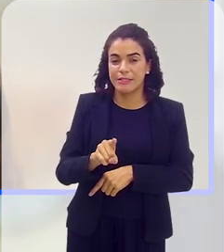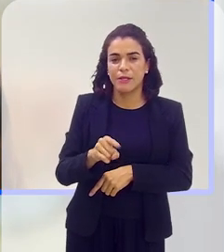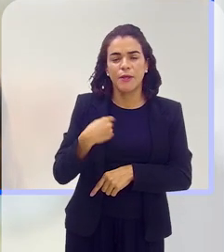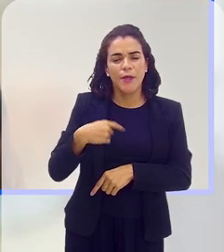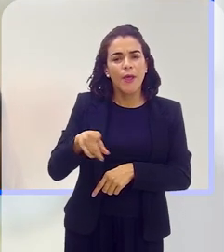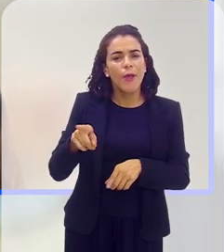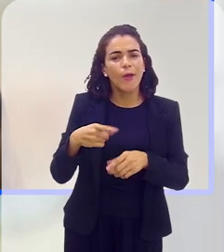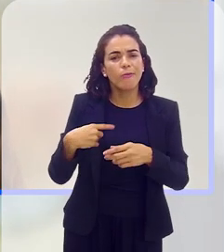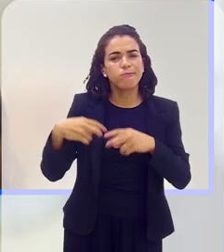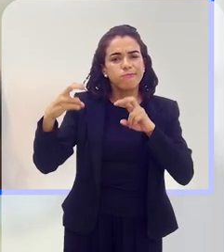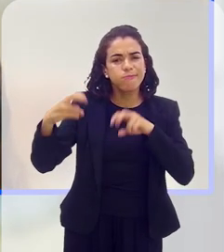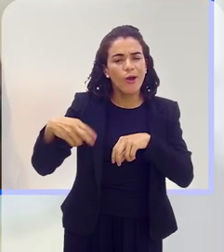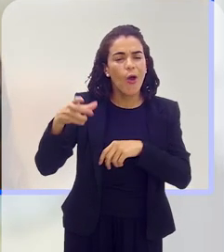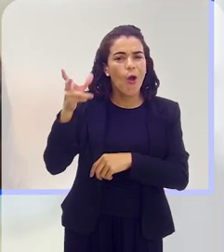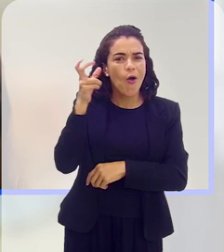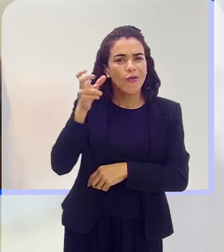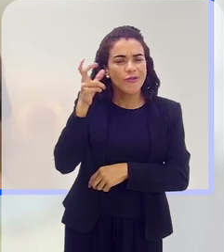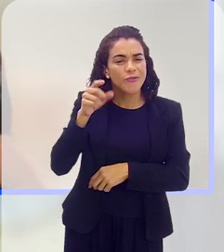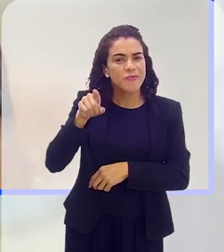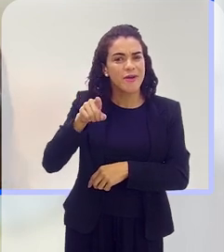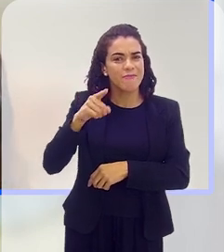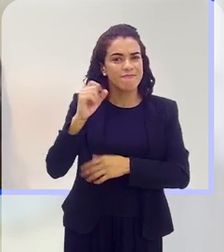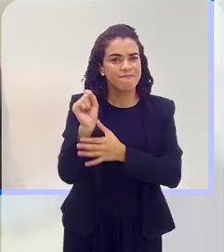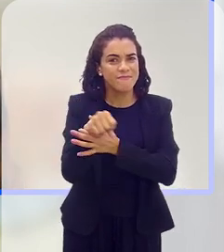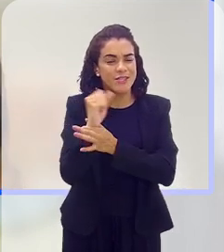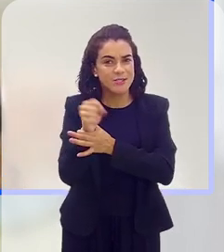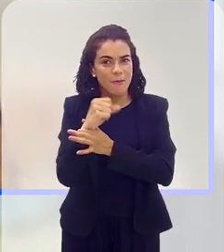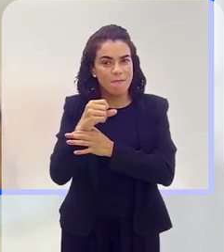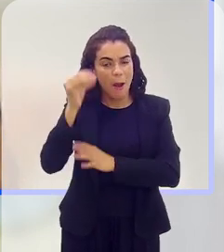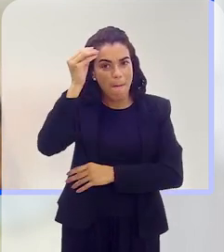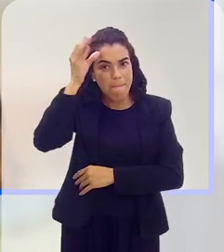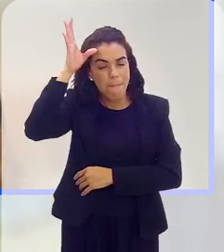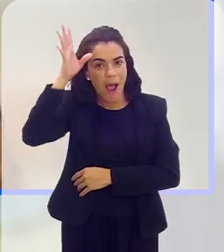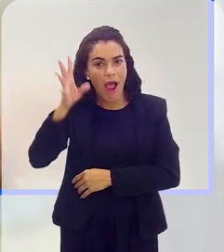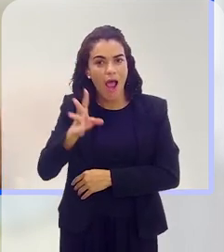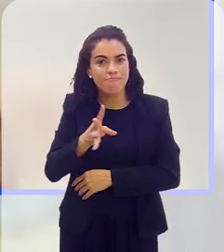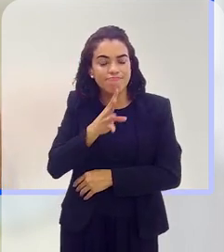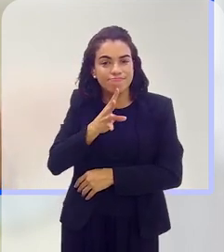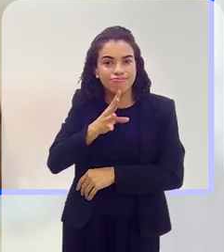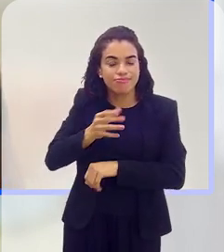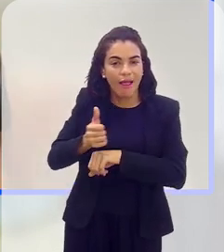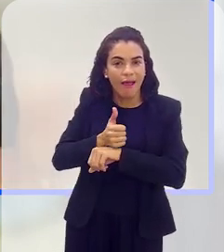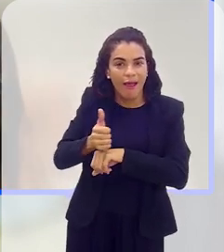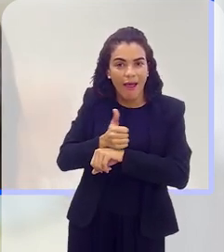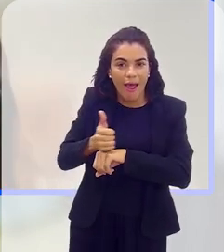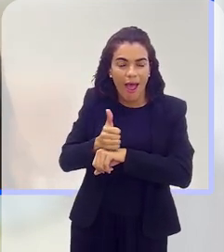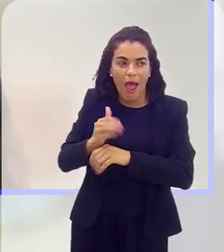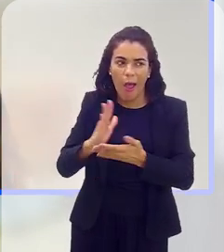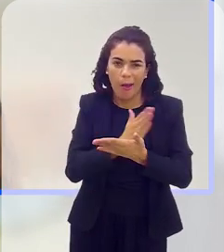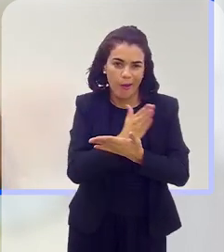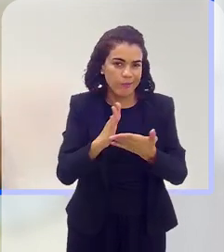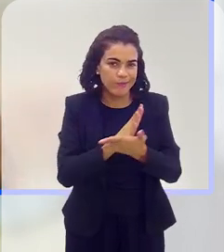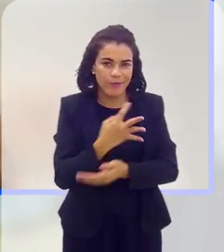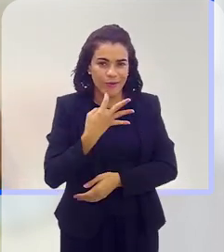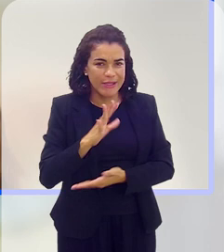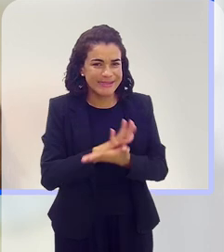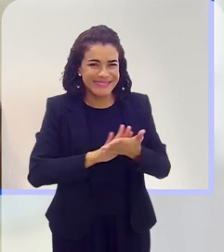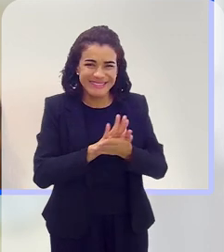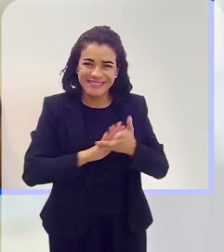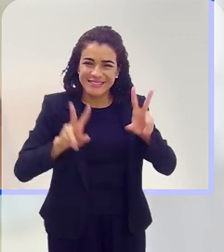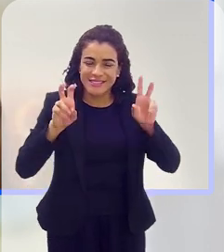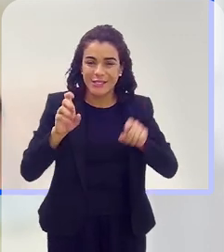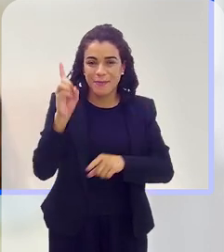fisioterapeuta com tanta informação, é muito bom, porque geralmente não sabe muito sobre a deficiência,